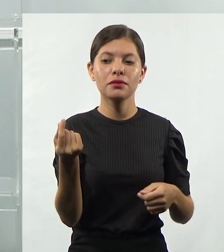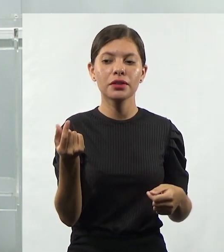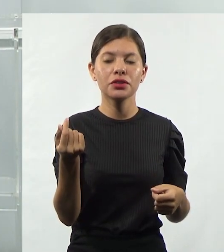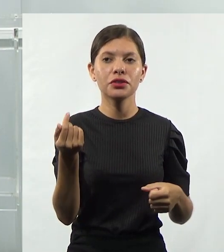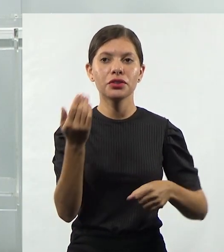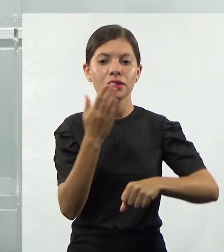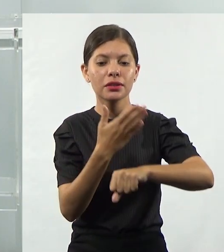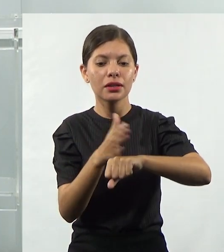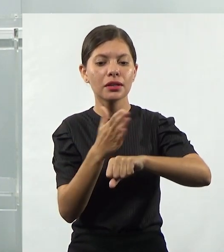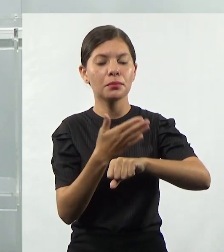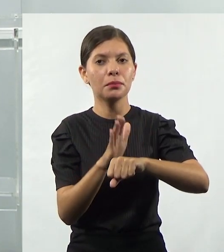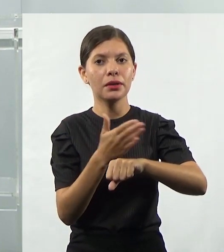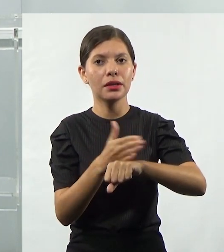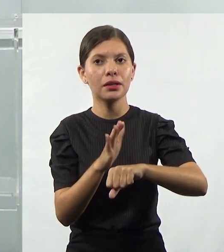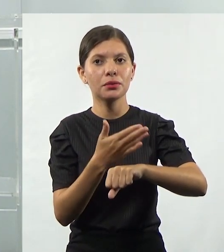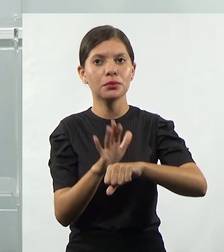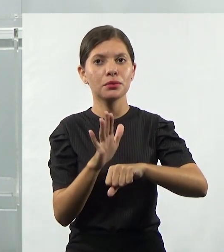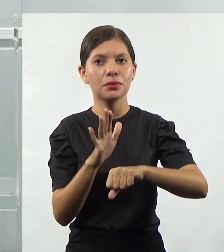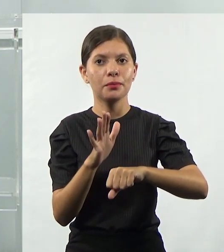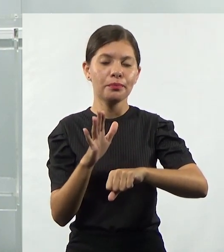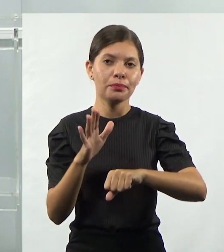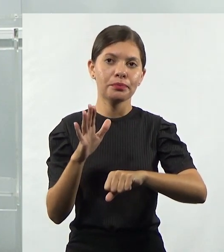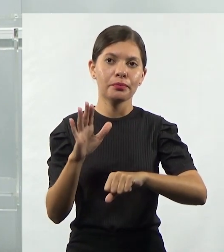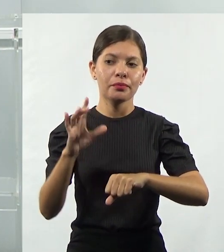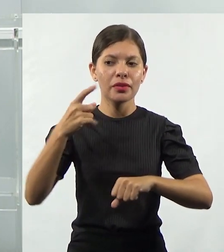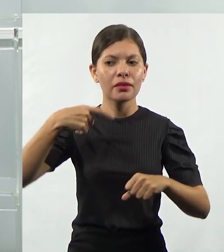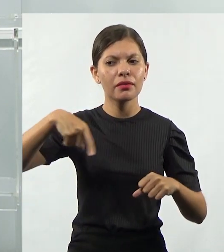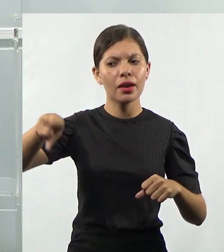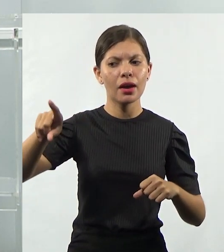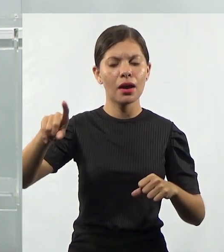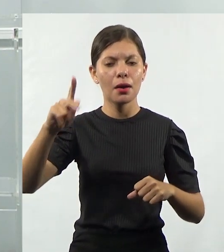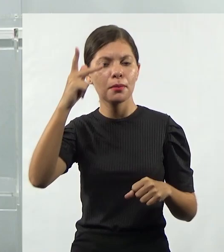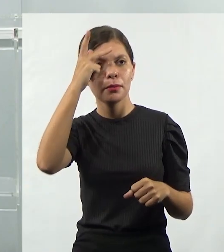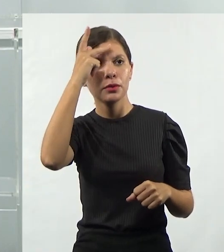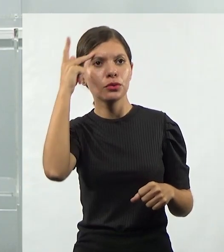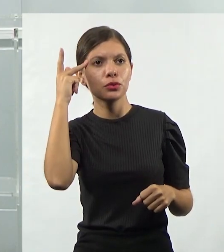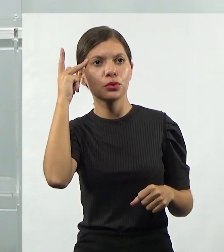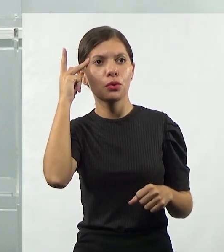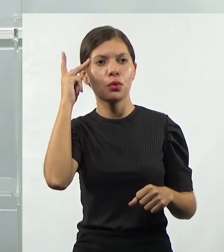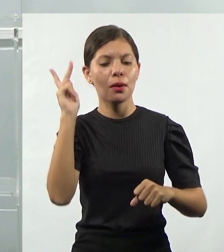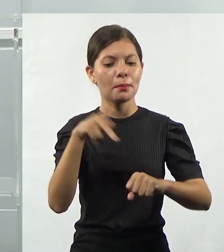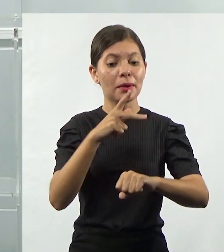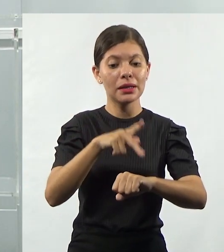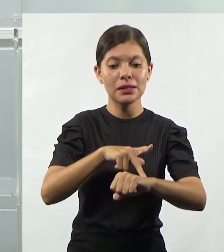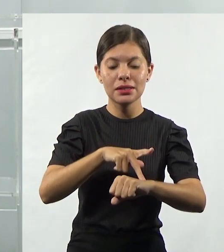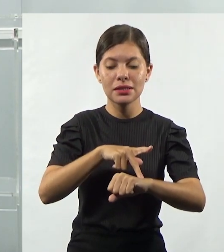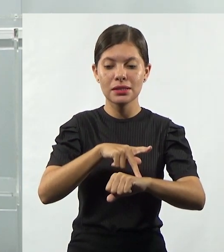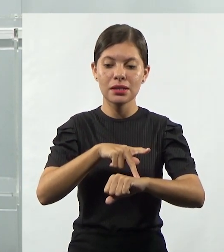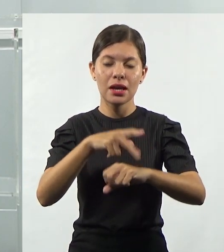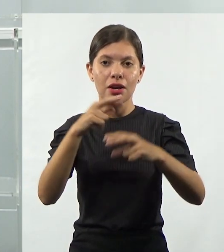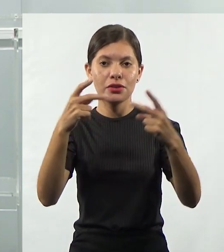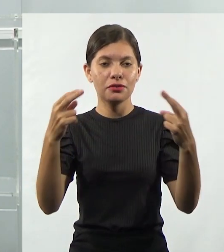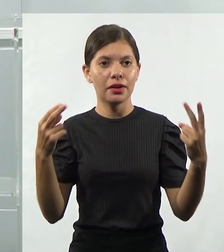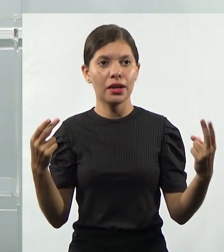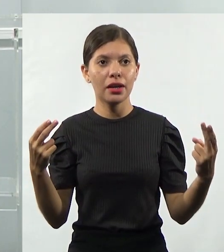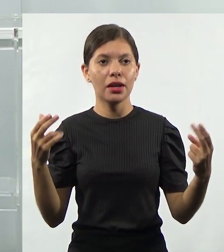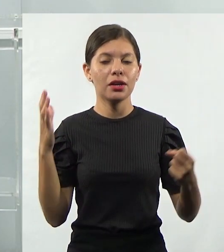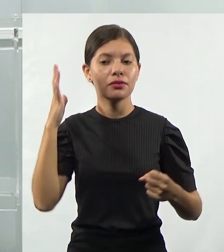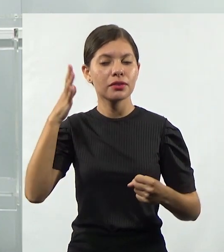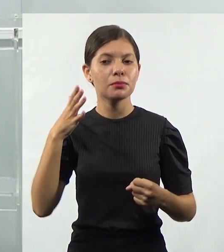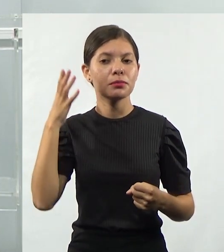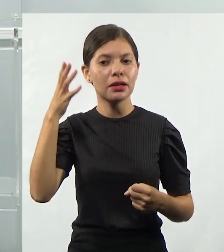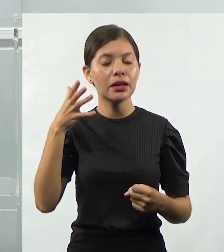treinamentos ou enviar a pessoa para fora para fazer um curso, uma palestra. Então, isso é muito importante,